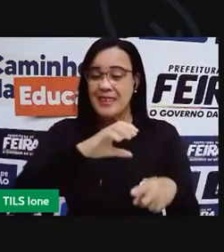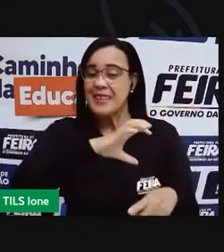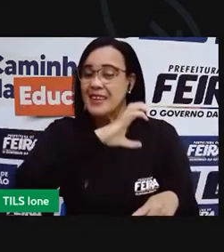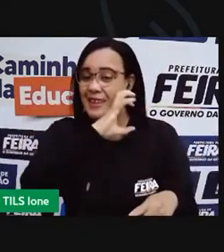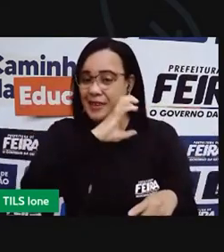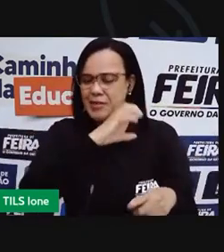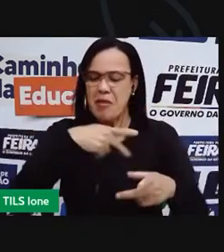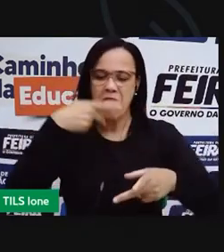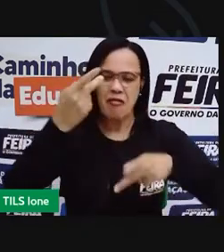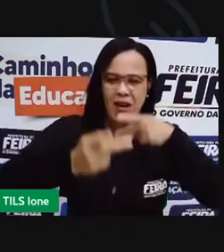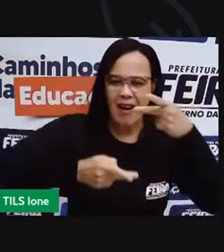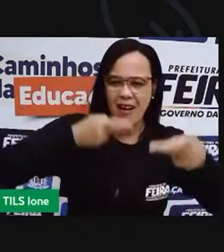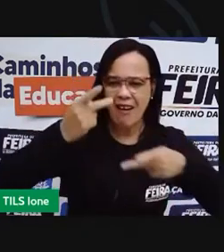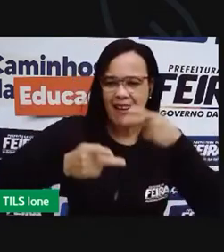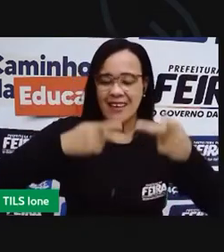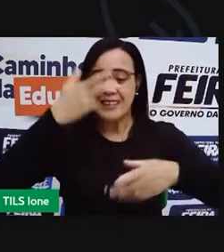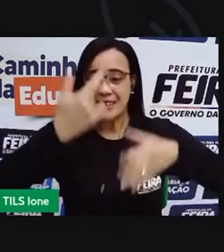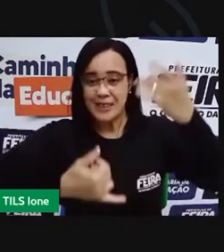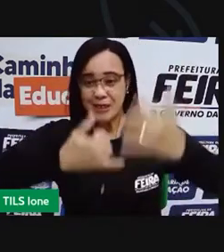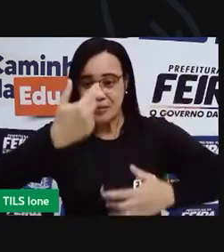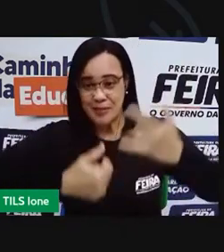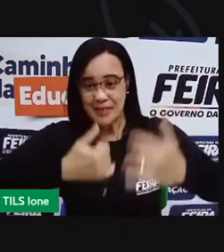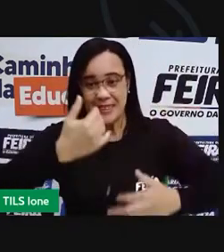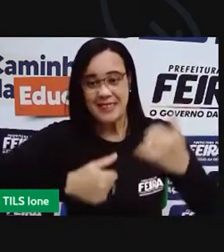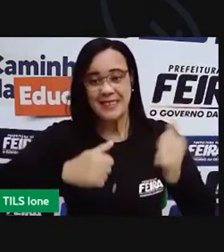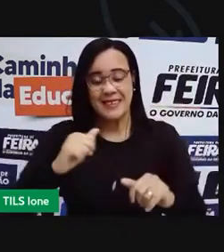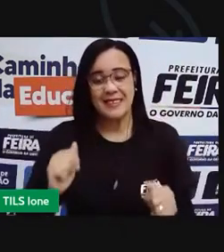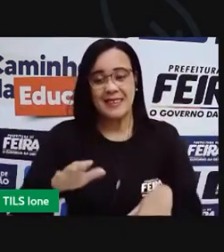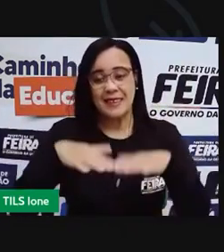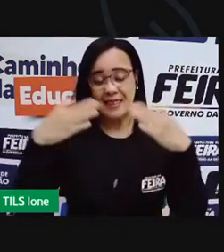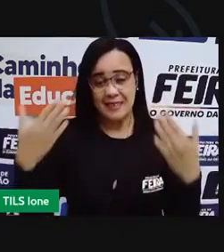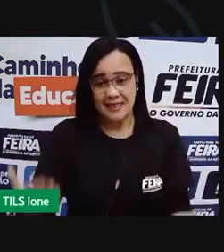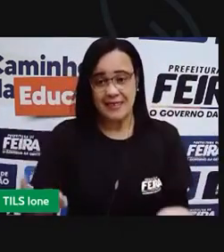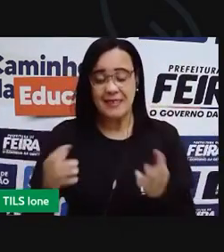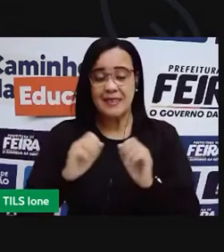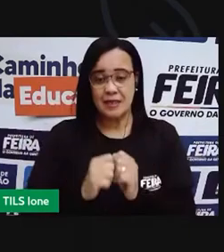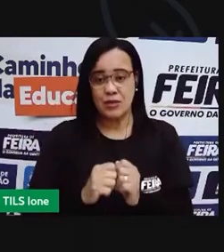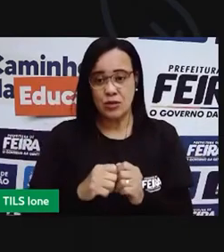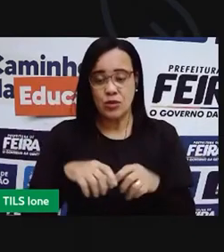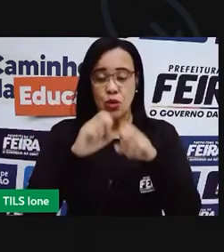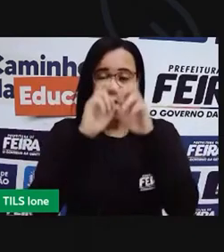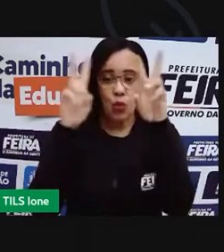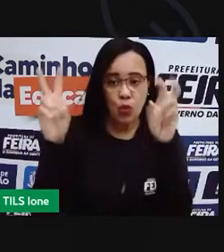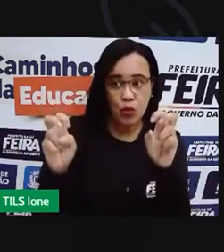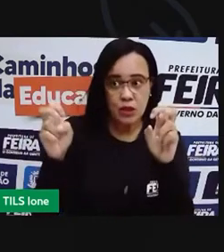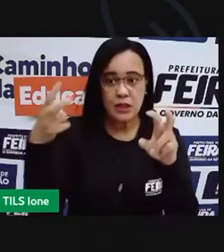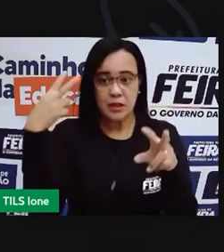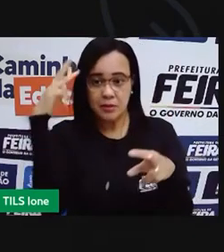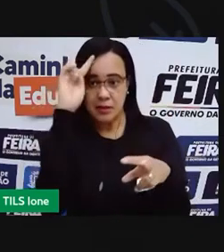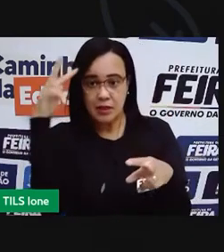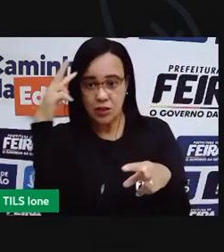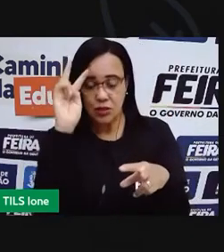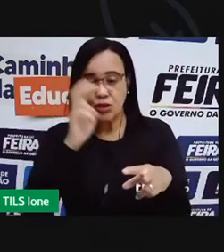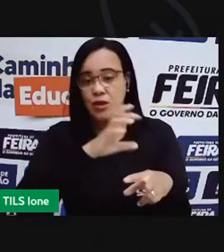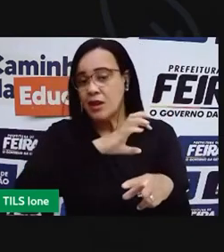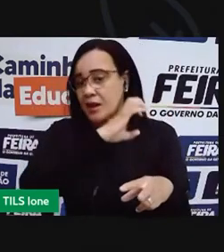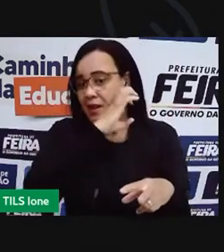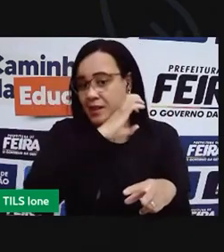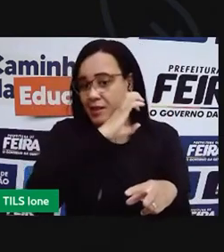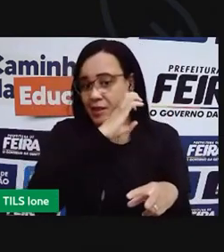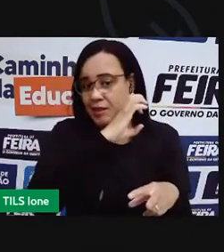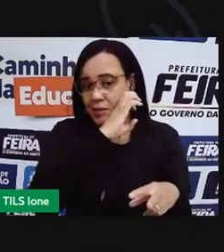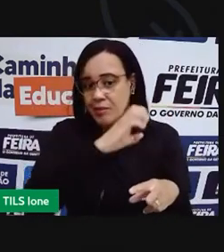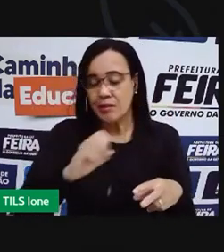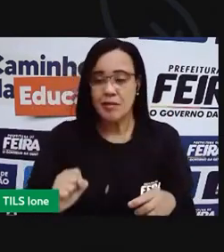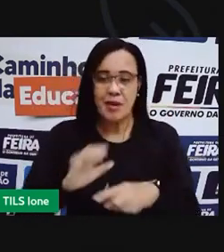E, por meio desse enredo envolvendo animais, ajuda a gostar